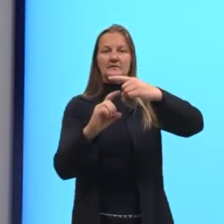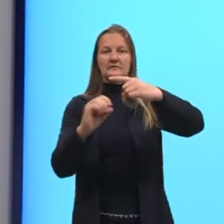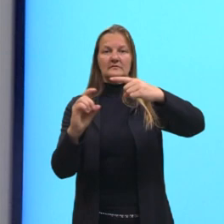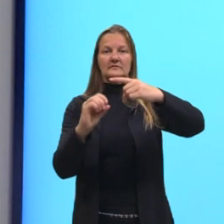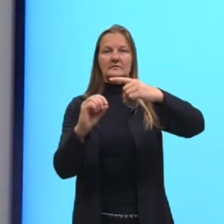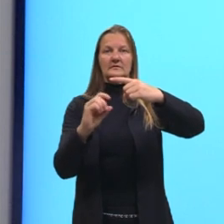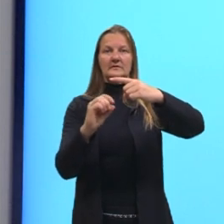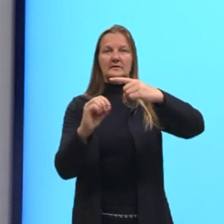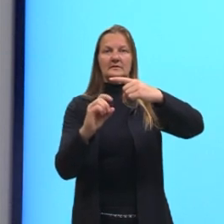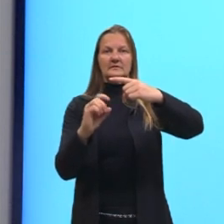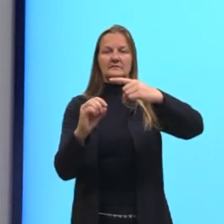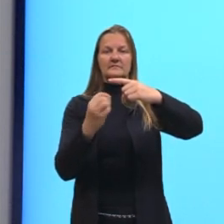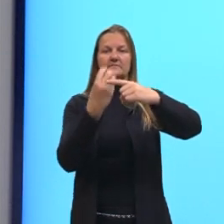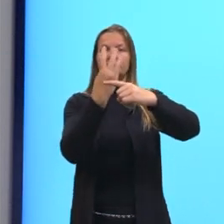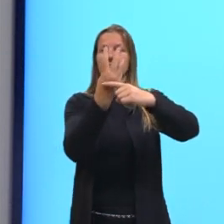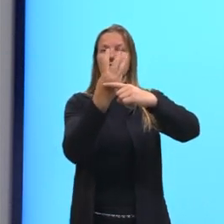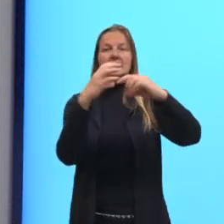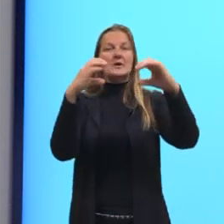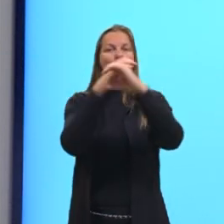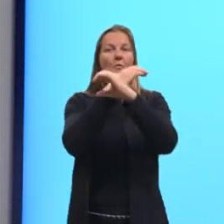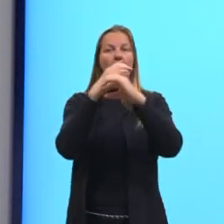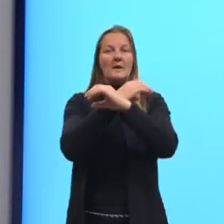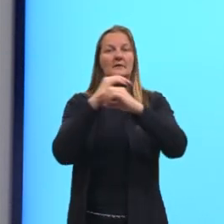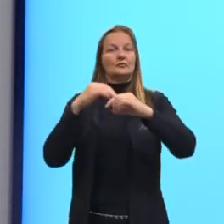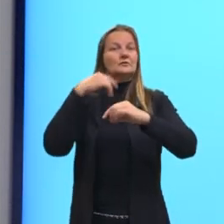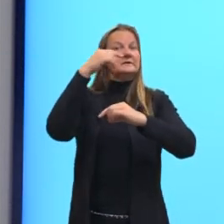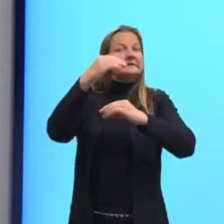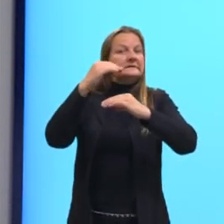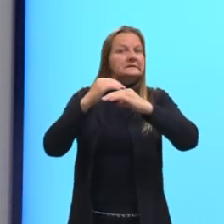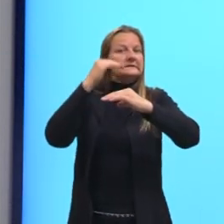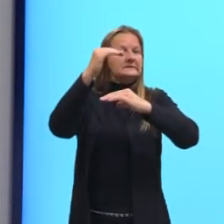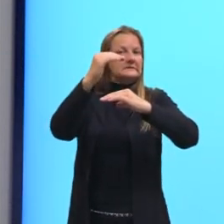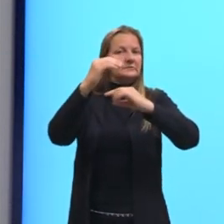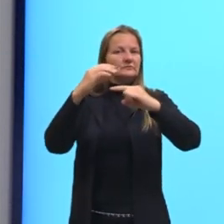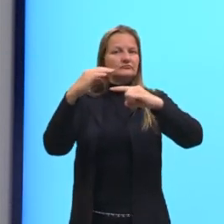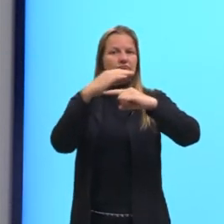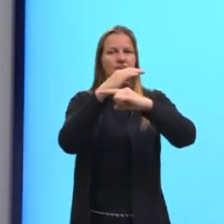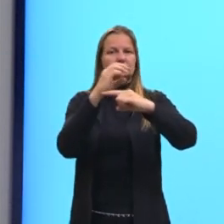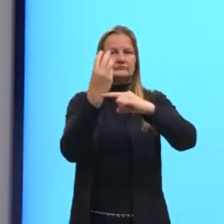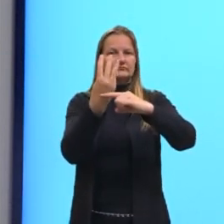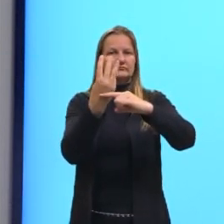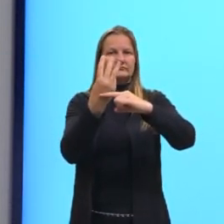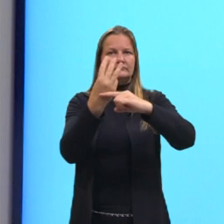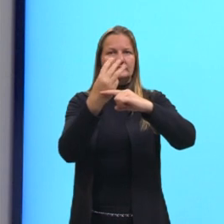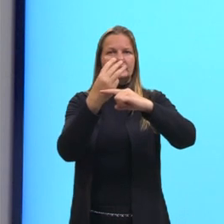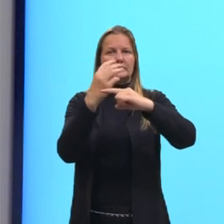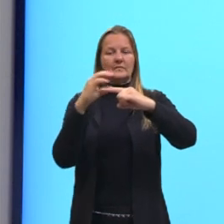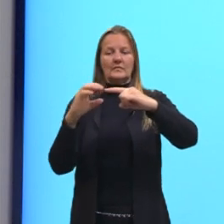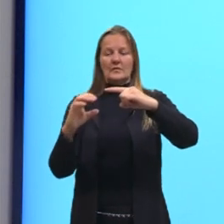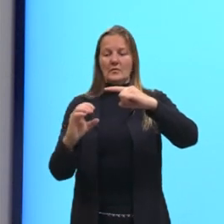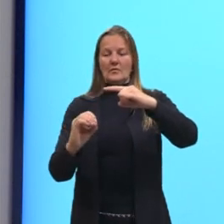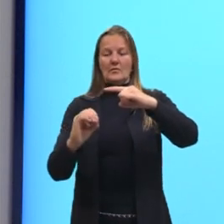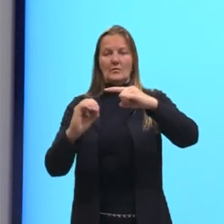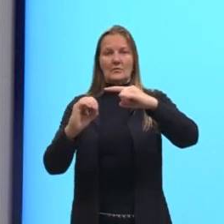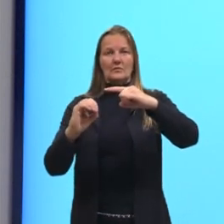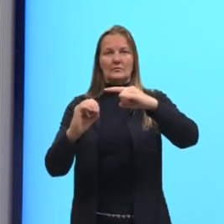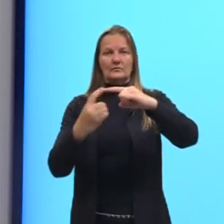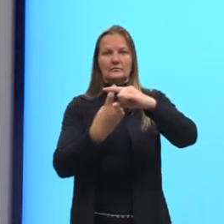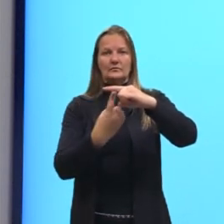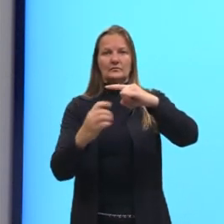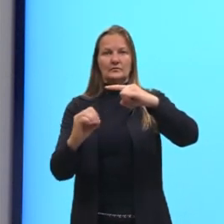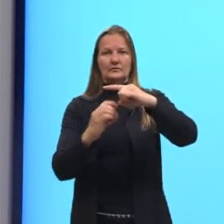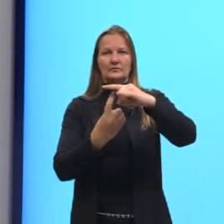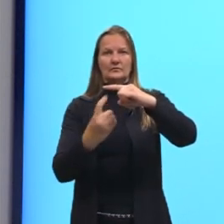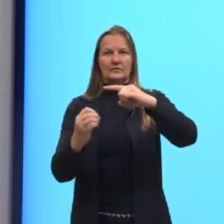o numerador é sempre o valor inteiro. Aquele valor que eu vou adicionar aqui no número. Agora, eu vou observar